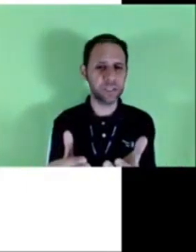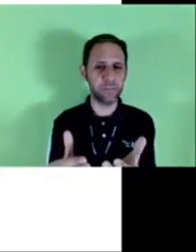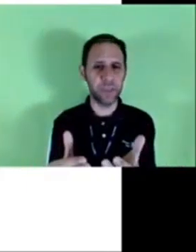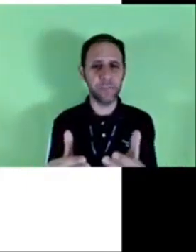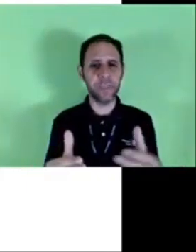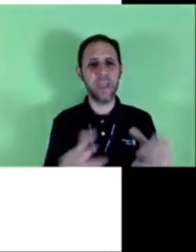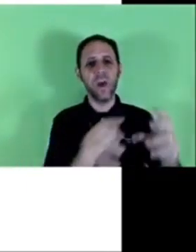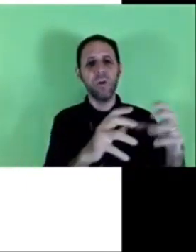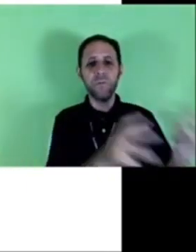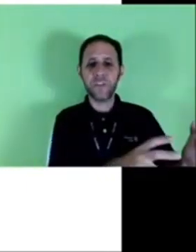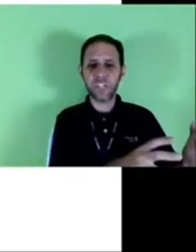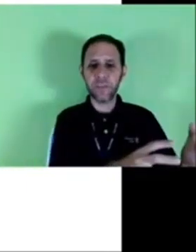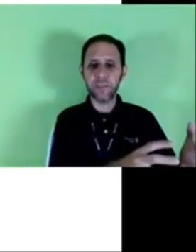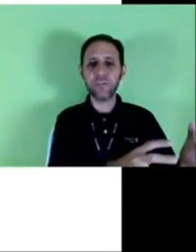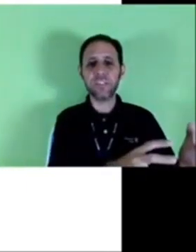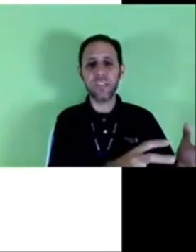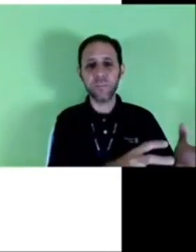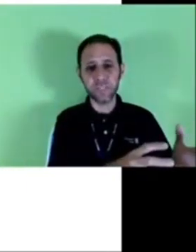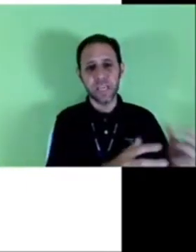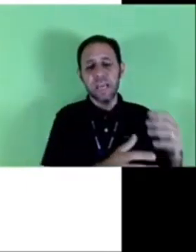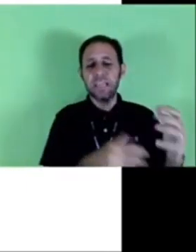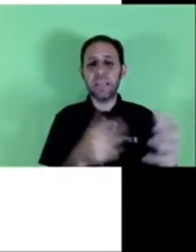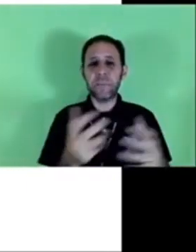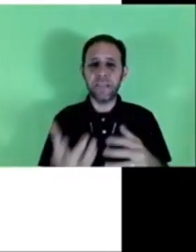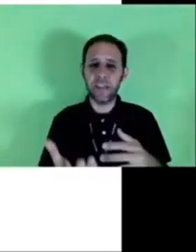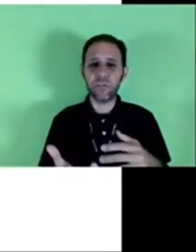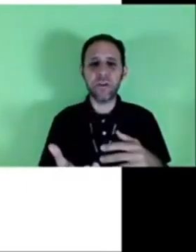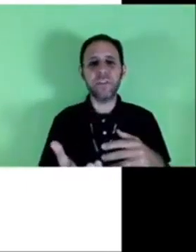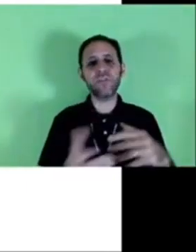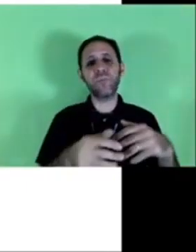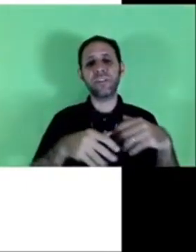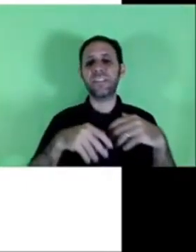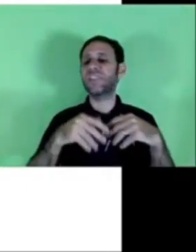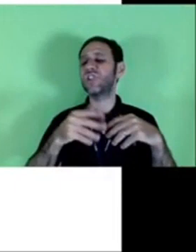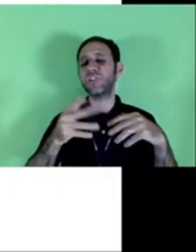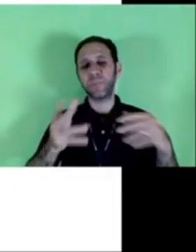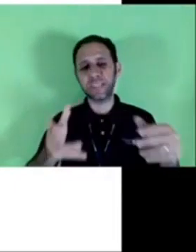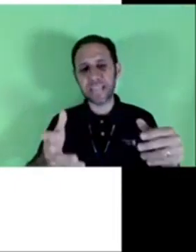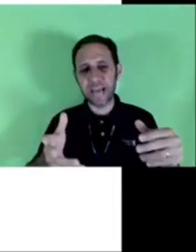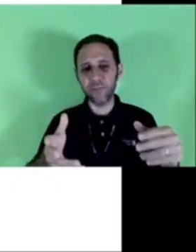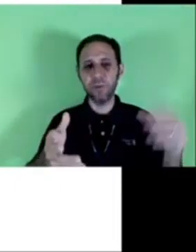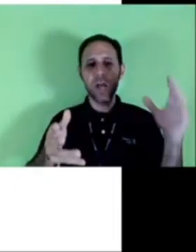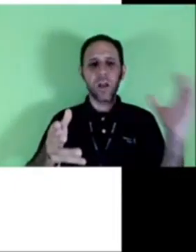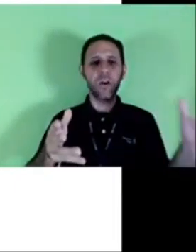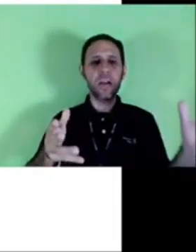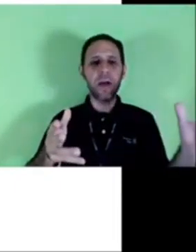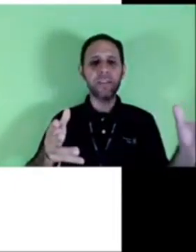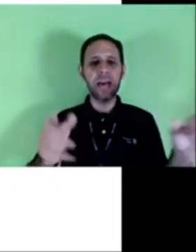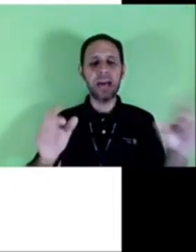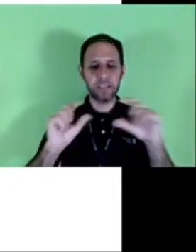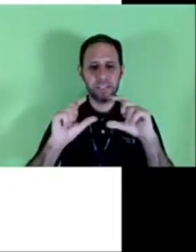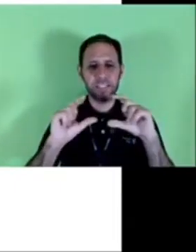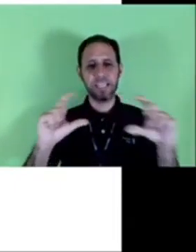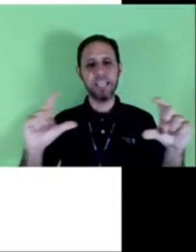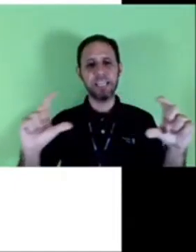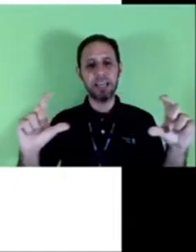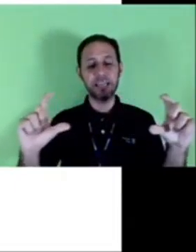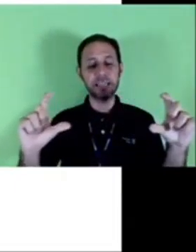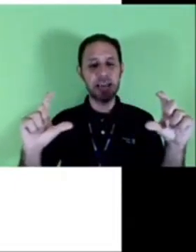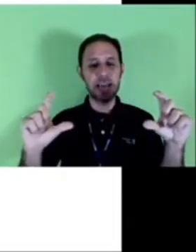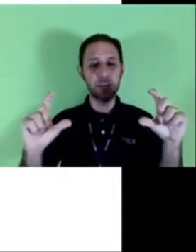objetiva também um fechamento simples que dependendo do aviso pode ser dispensado local e data